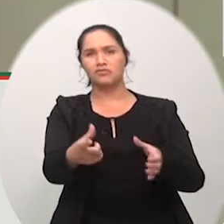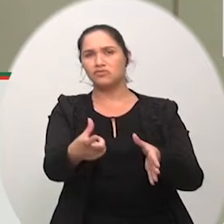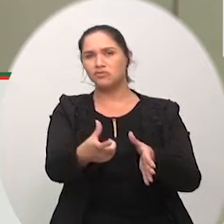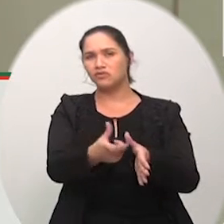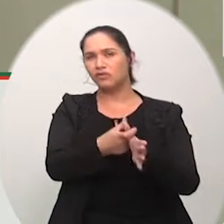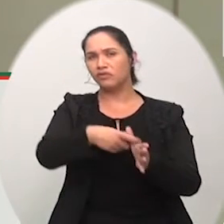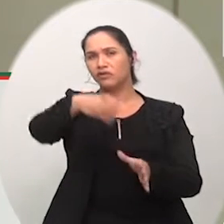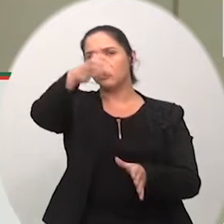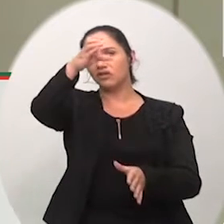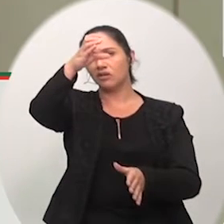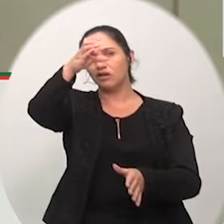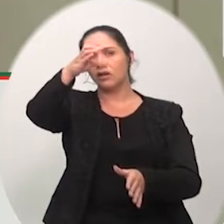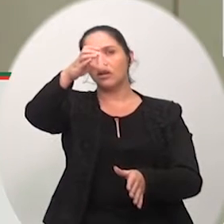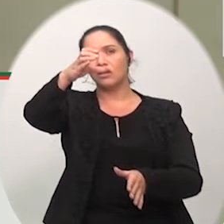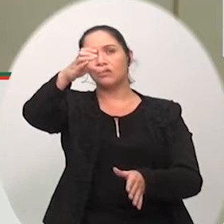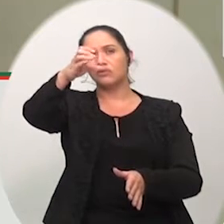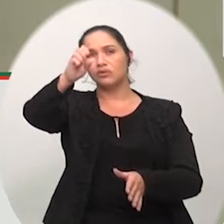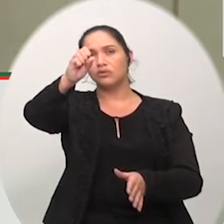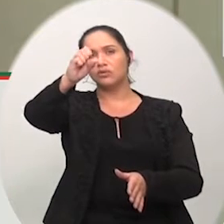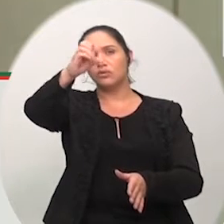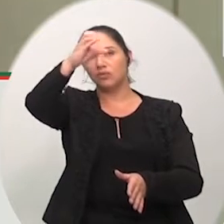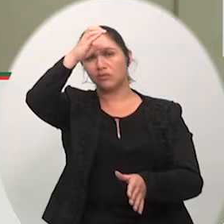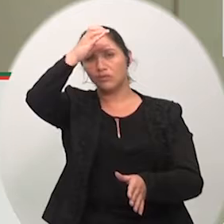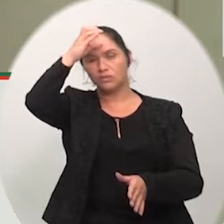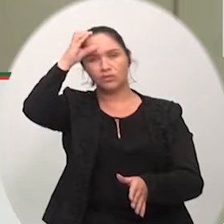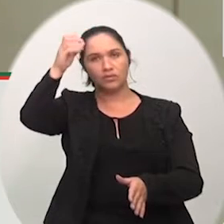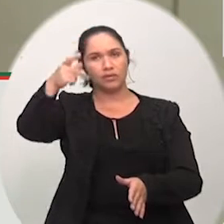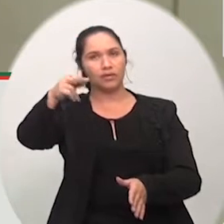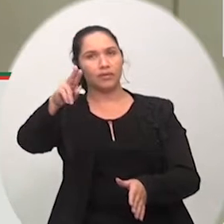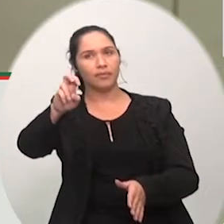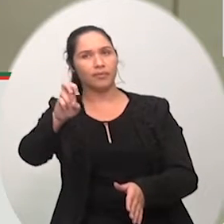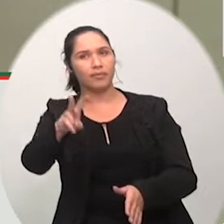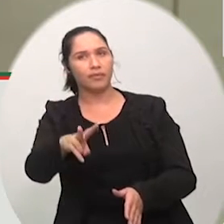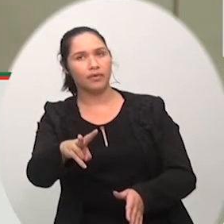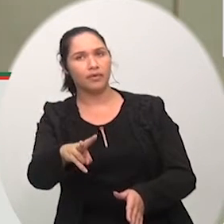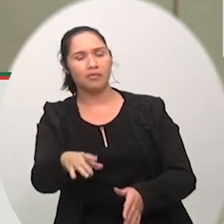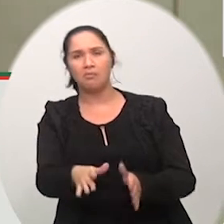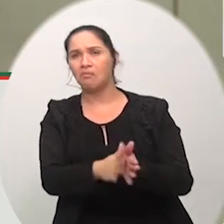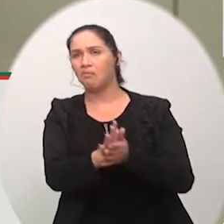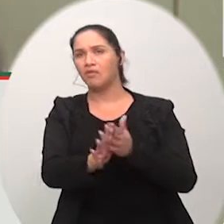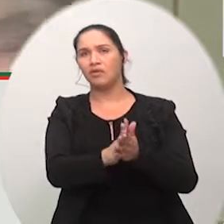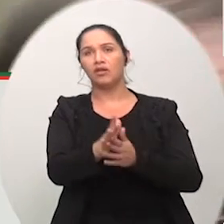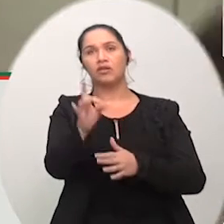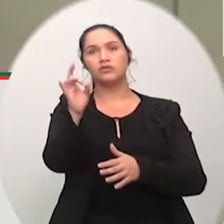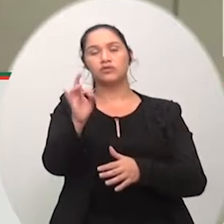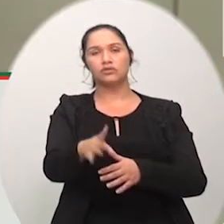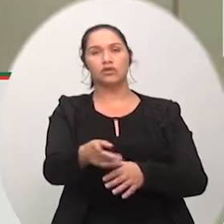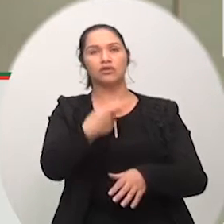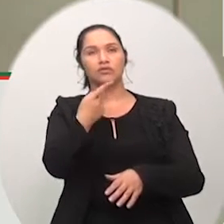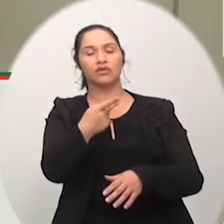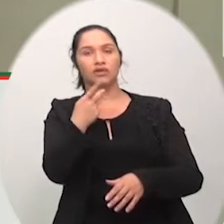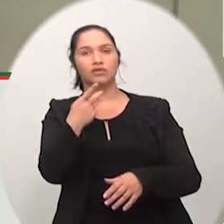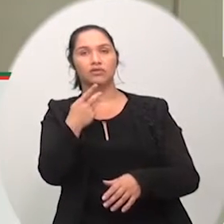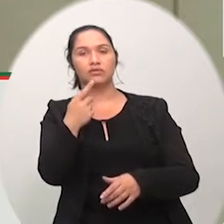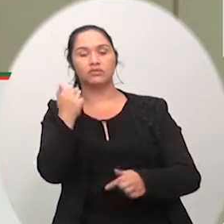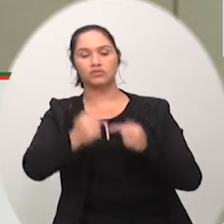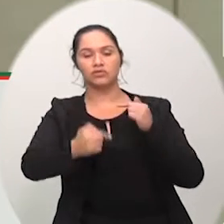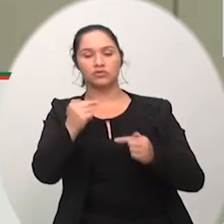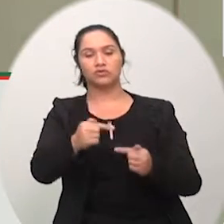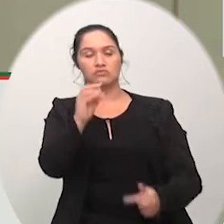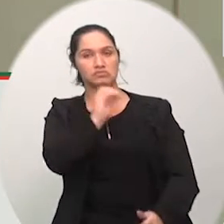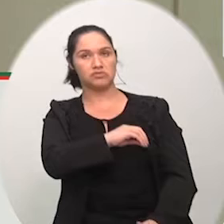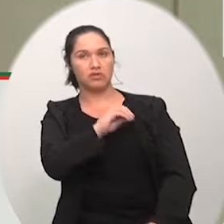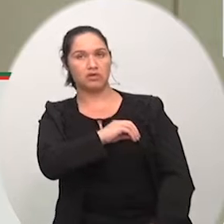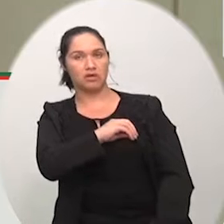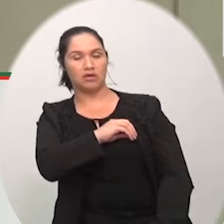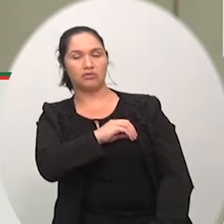manifestam somente para discutir questão de salários de funcionários e venham a essa casa fazem uma